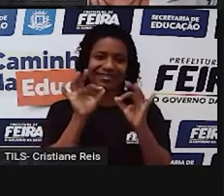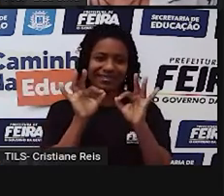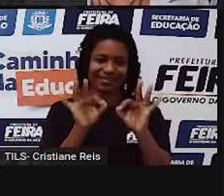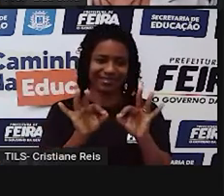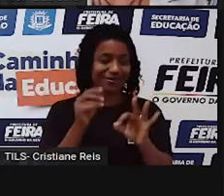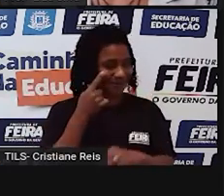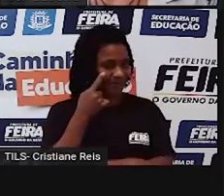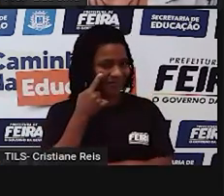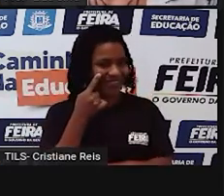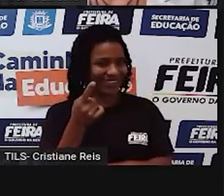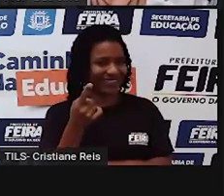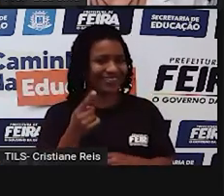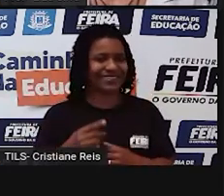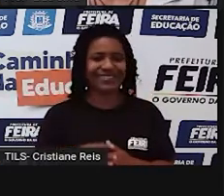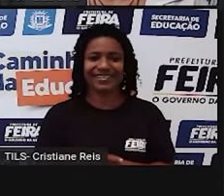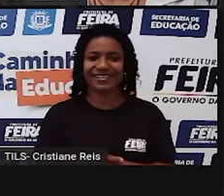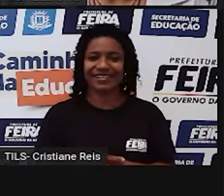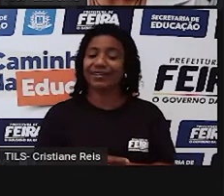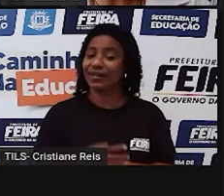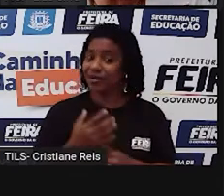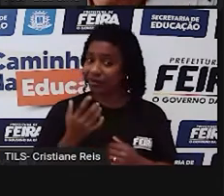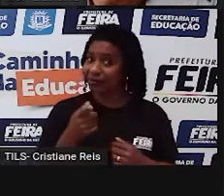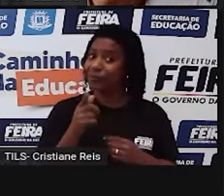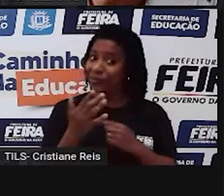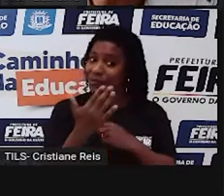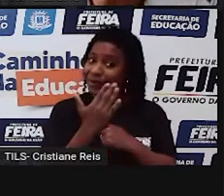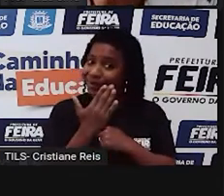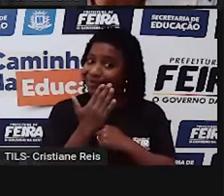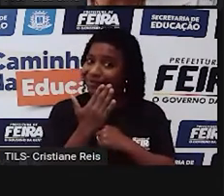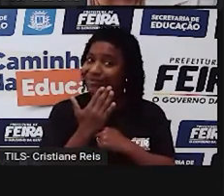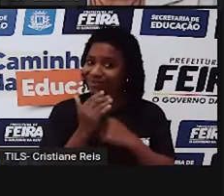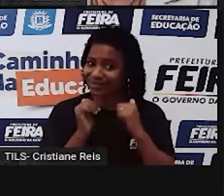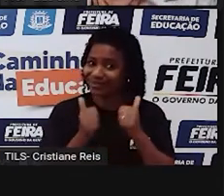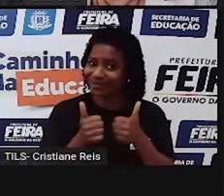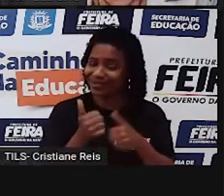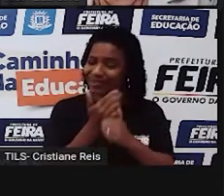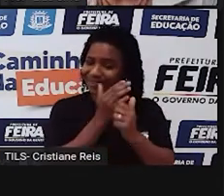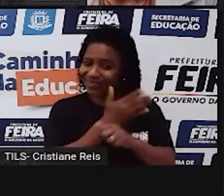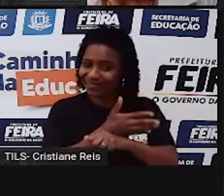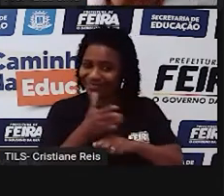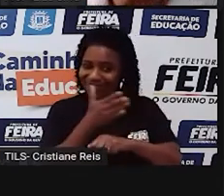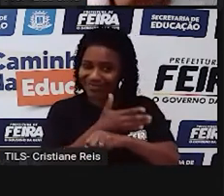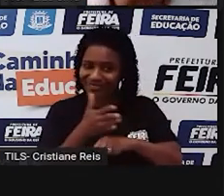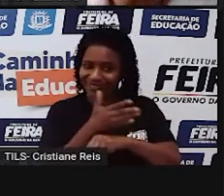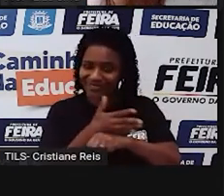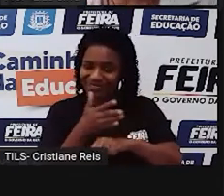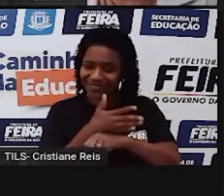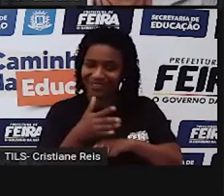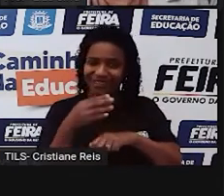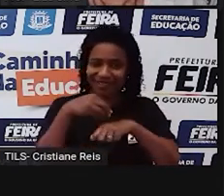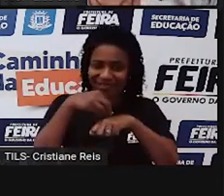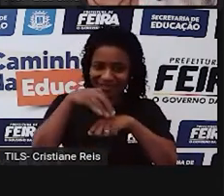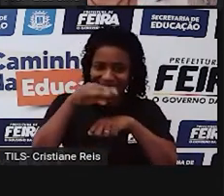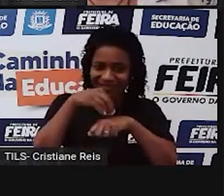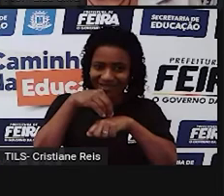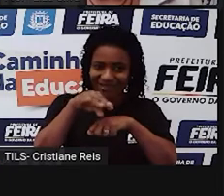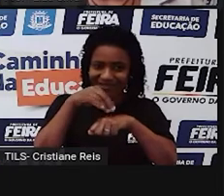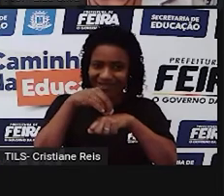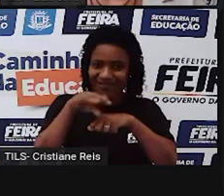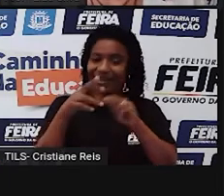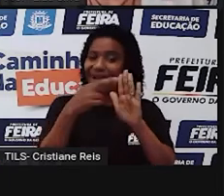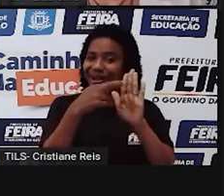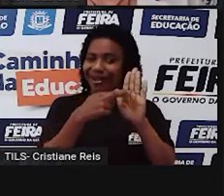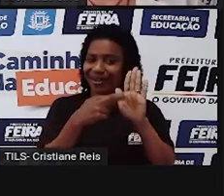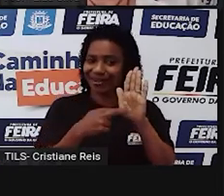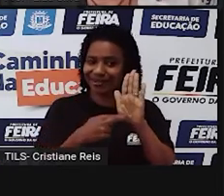Vamos lá. Quero que vocês me ajudem, certo? Praticando aquelas regrinhas que eu expliquei para vocês.